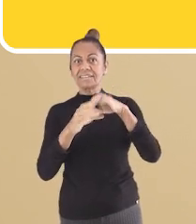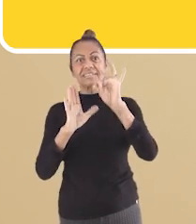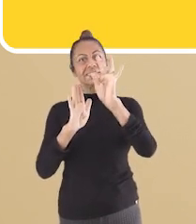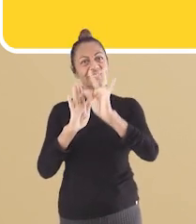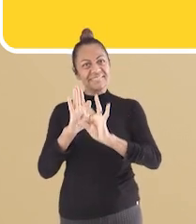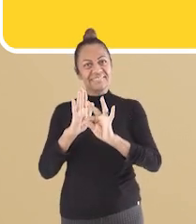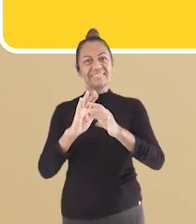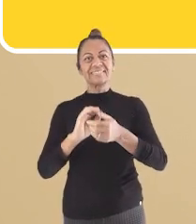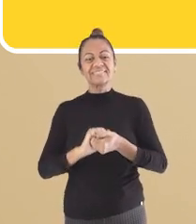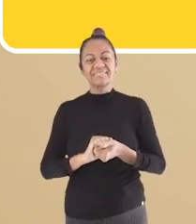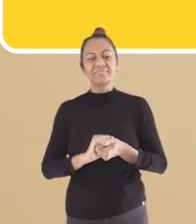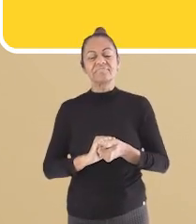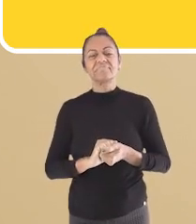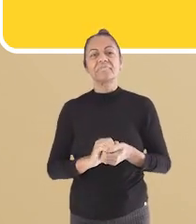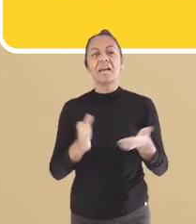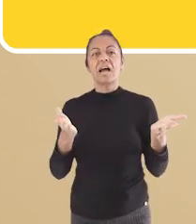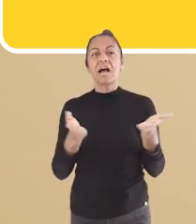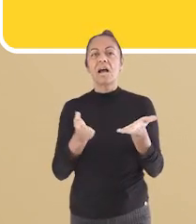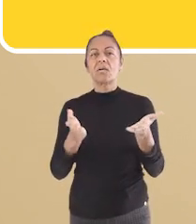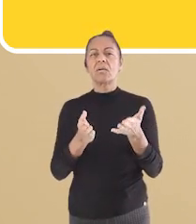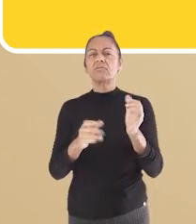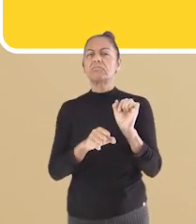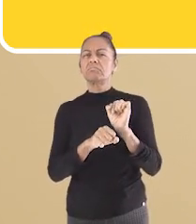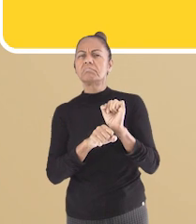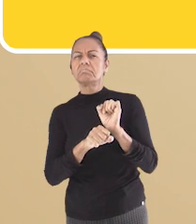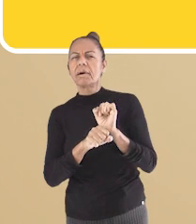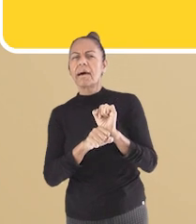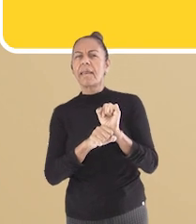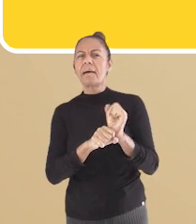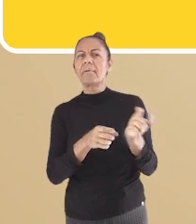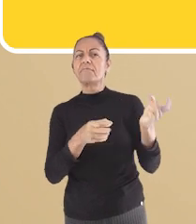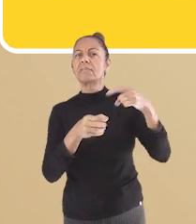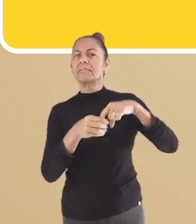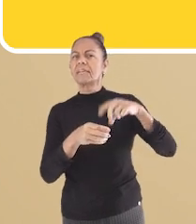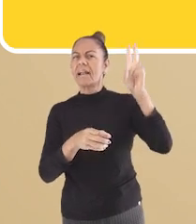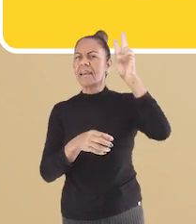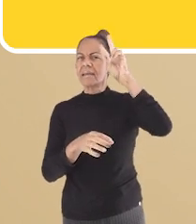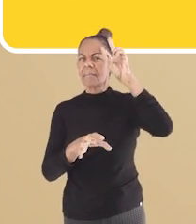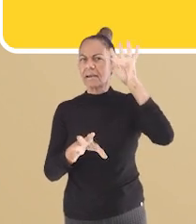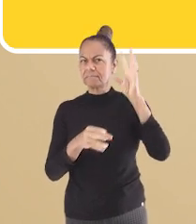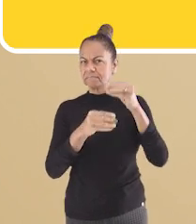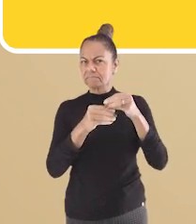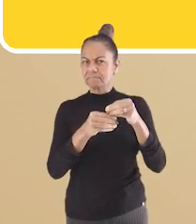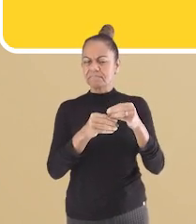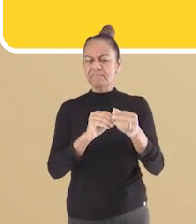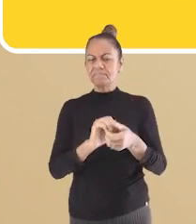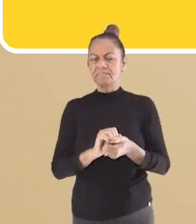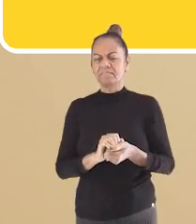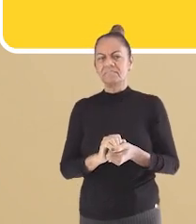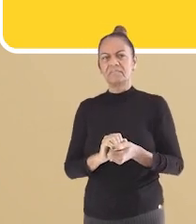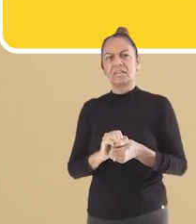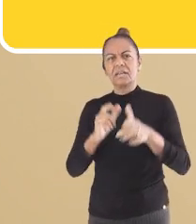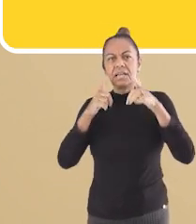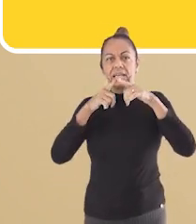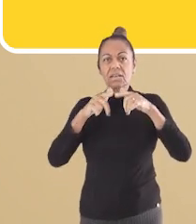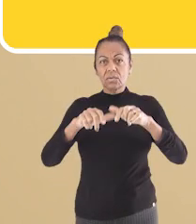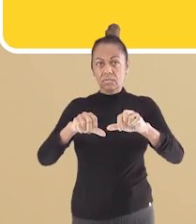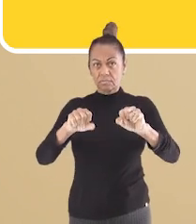dos textos. Vamos dar uma paradinha para relembrar os tipos de linguagens existentes.